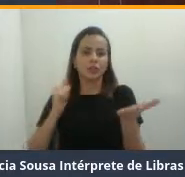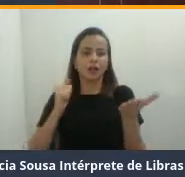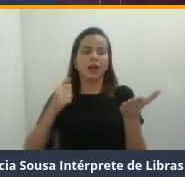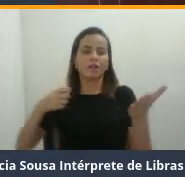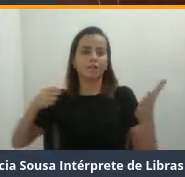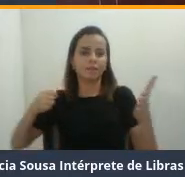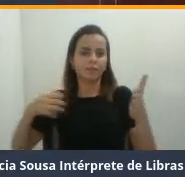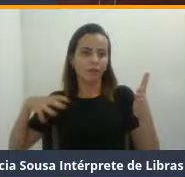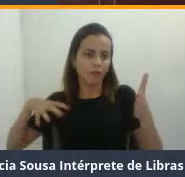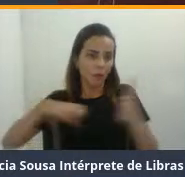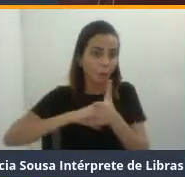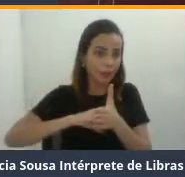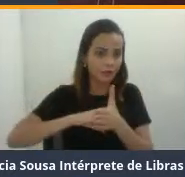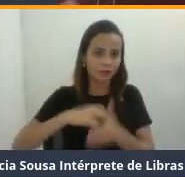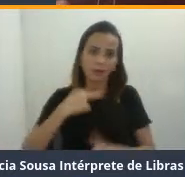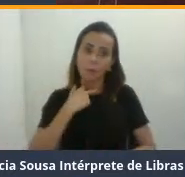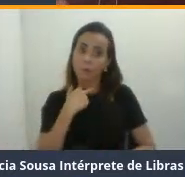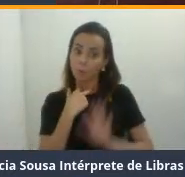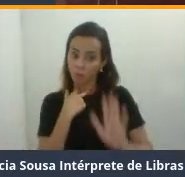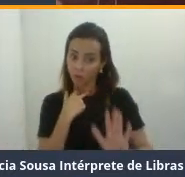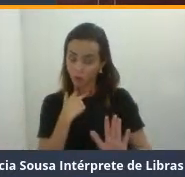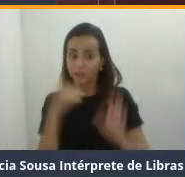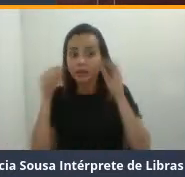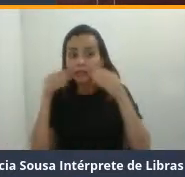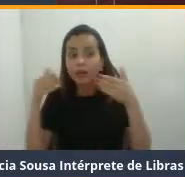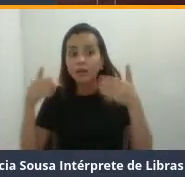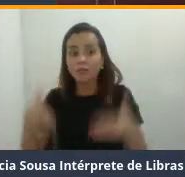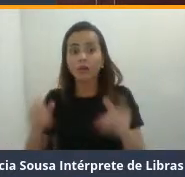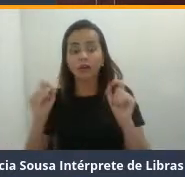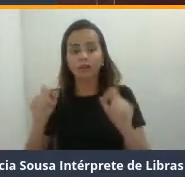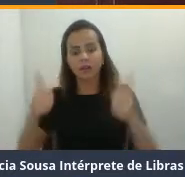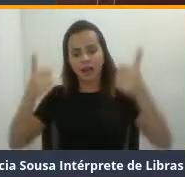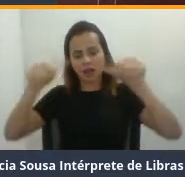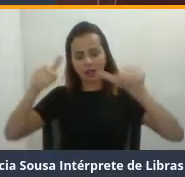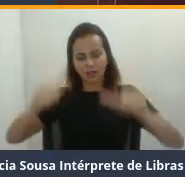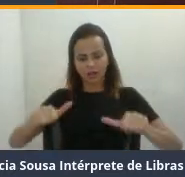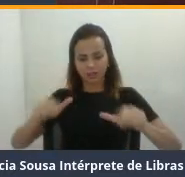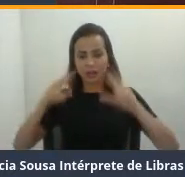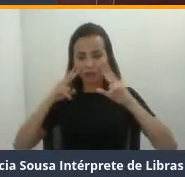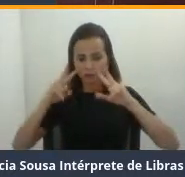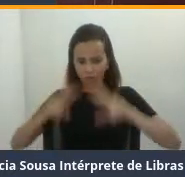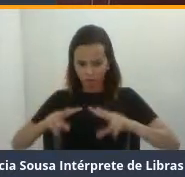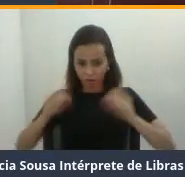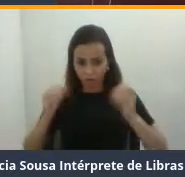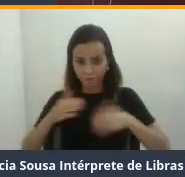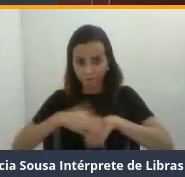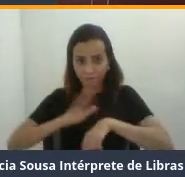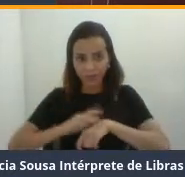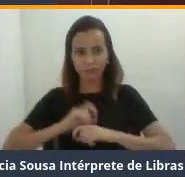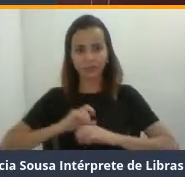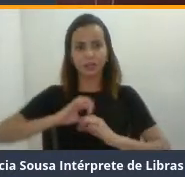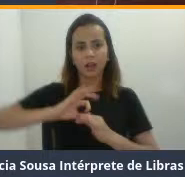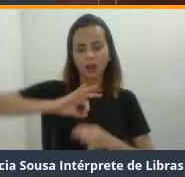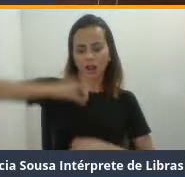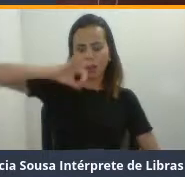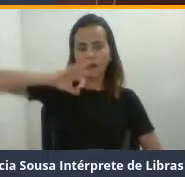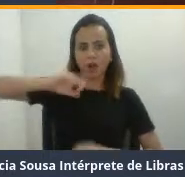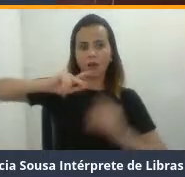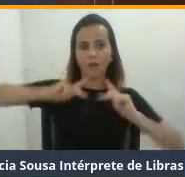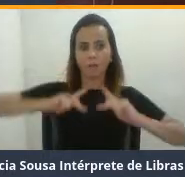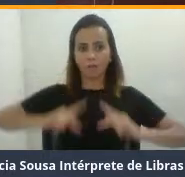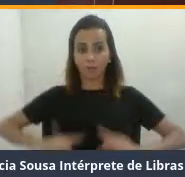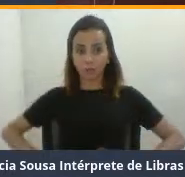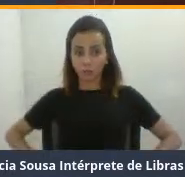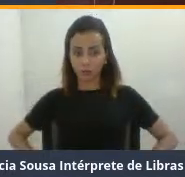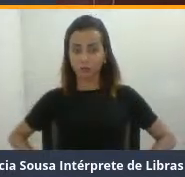possa, ou então, vai focar, vai analisar, olhar mais sua postura, se você tem algum problema